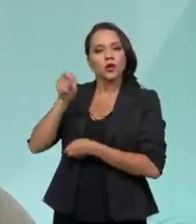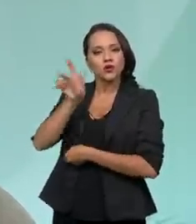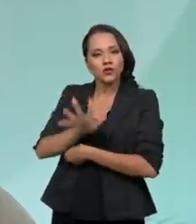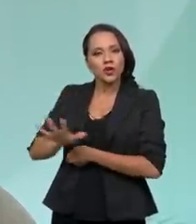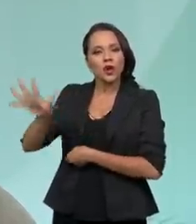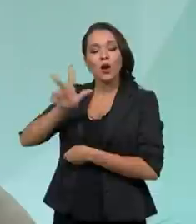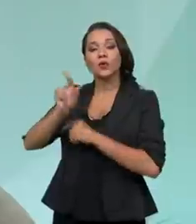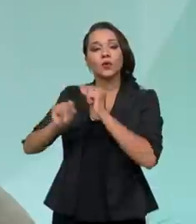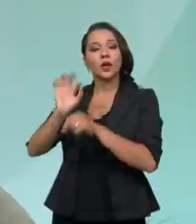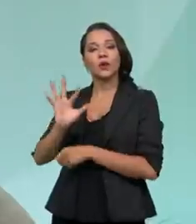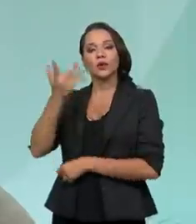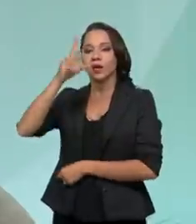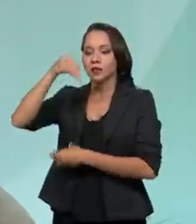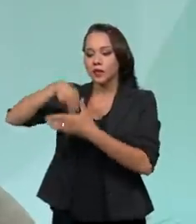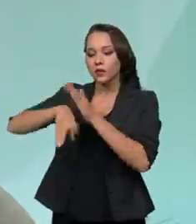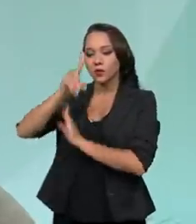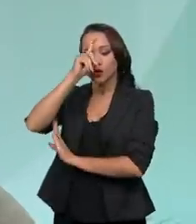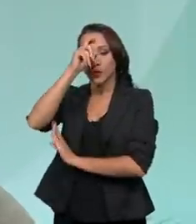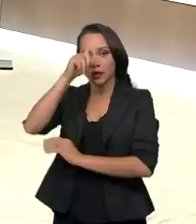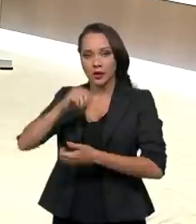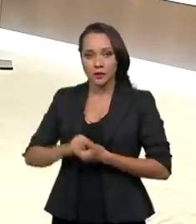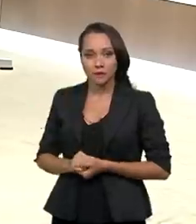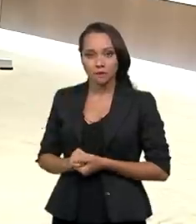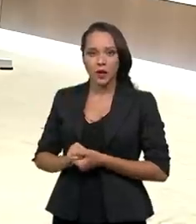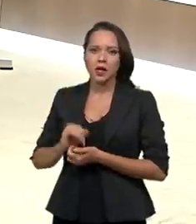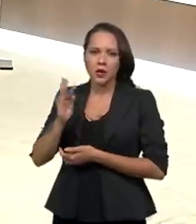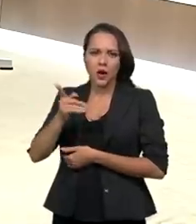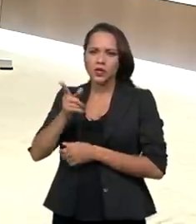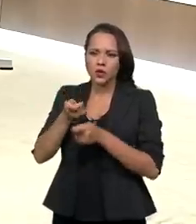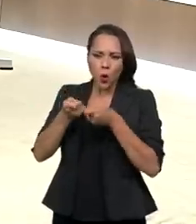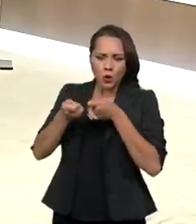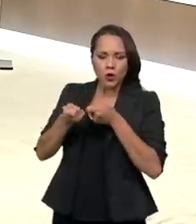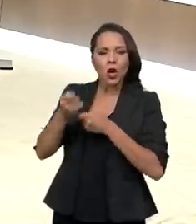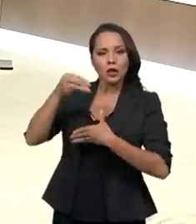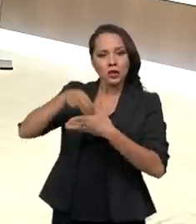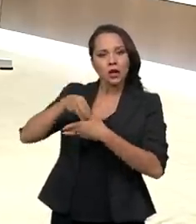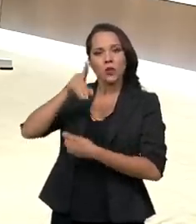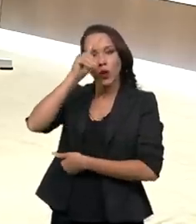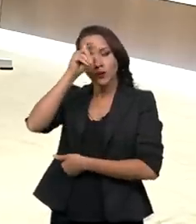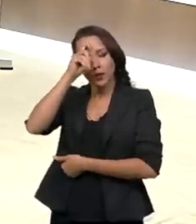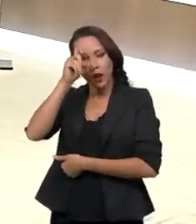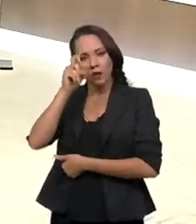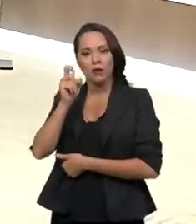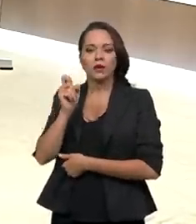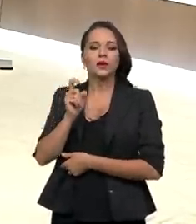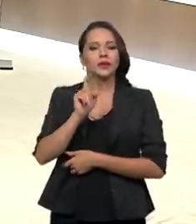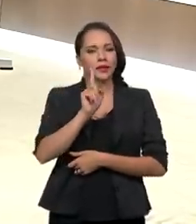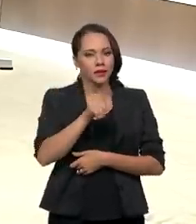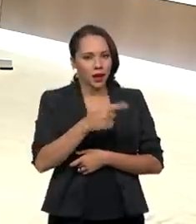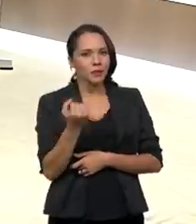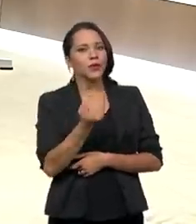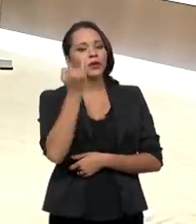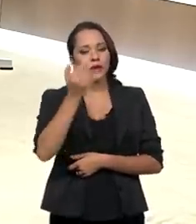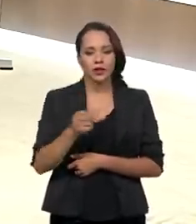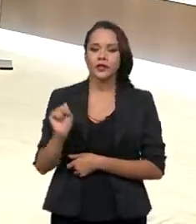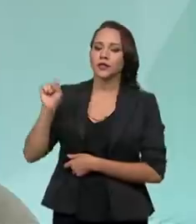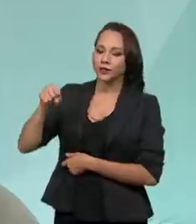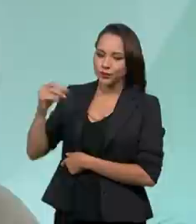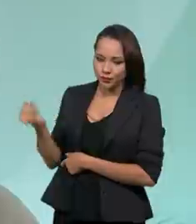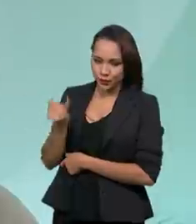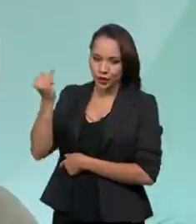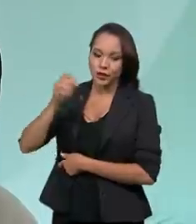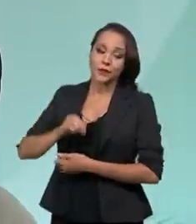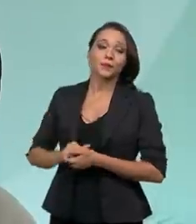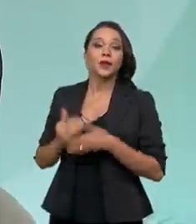do que ocorre nos hospitais. Nós fazemos a governança. Que é uma coisa fundamental, né? Que é fundamental. Agora,